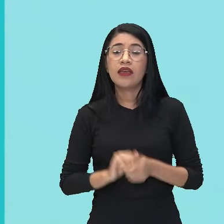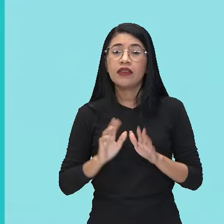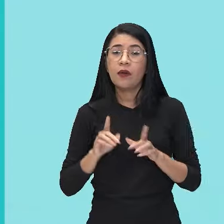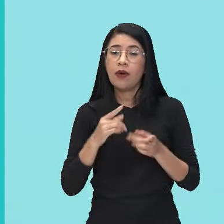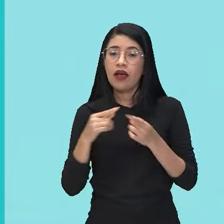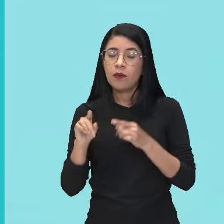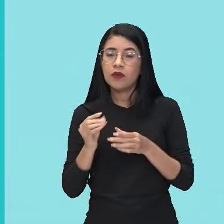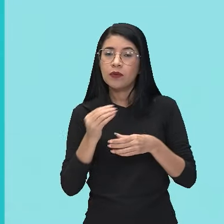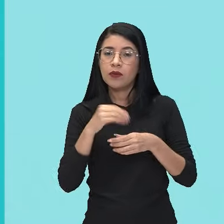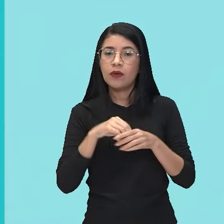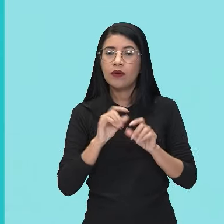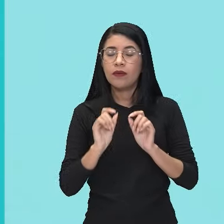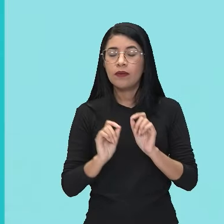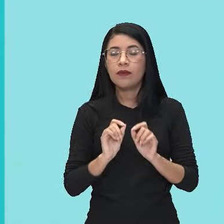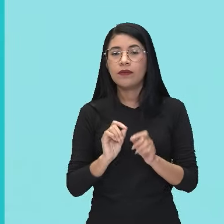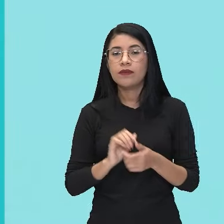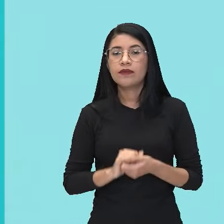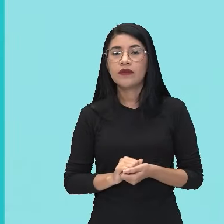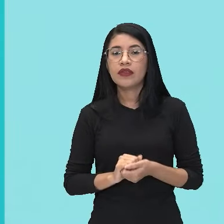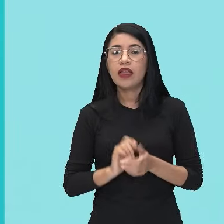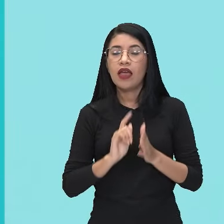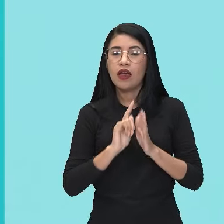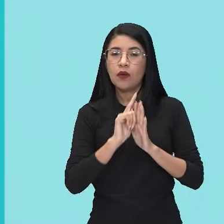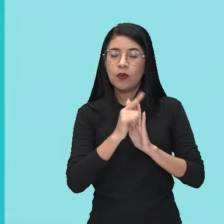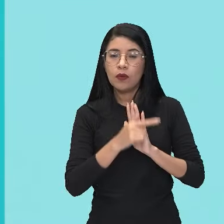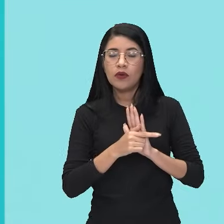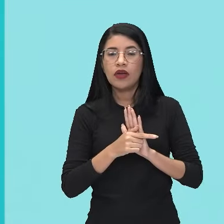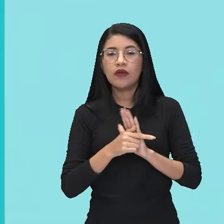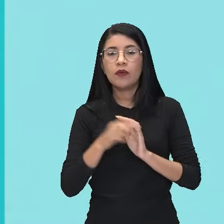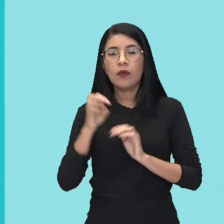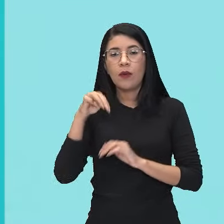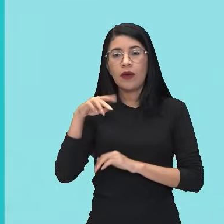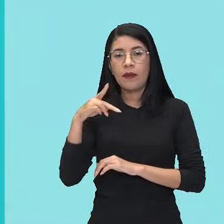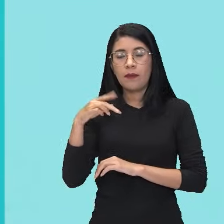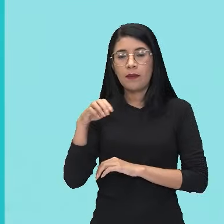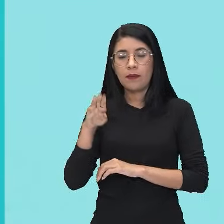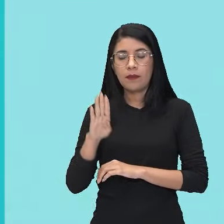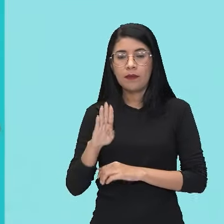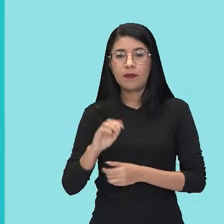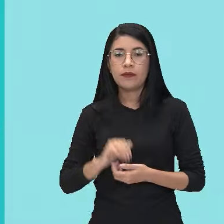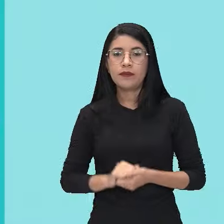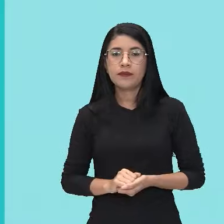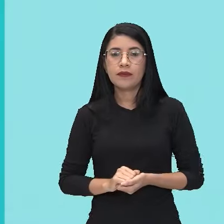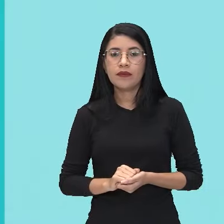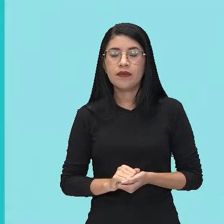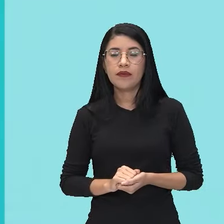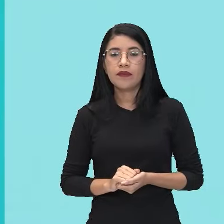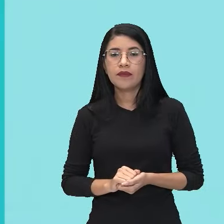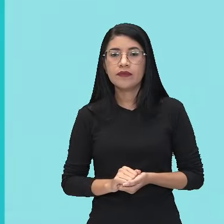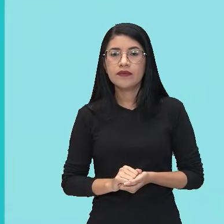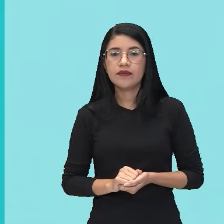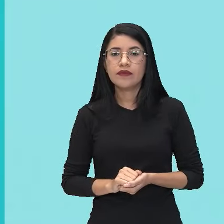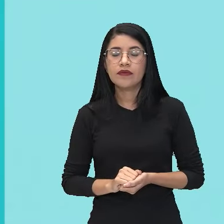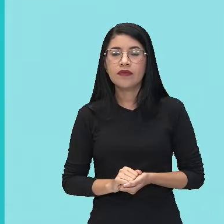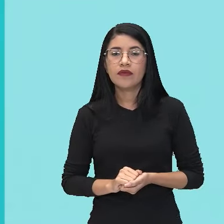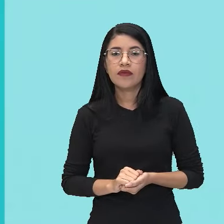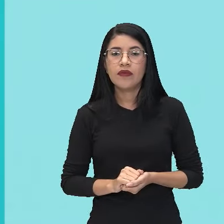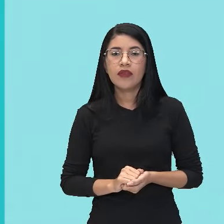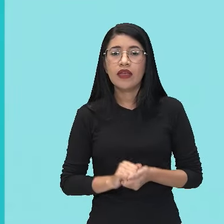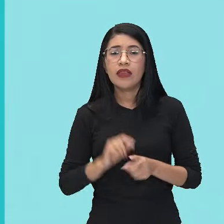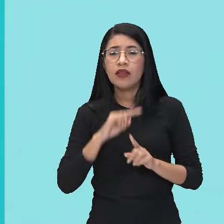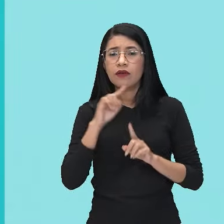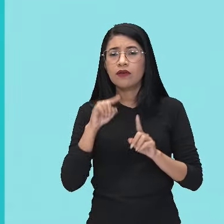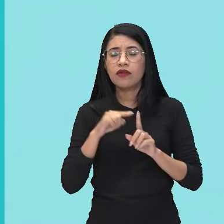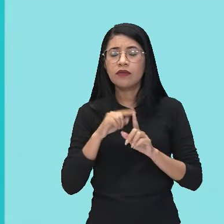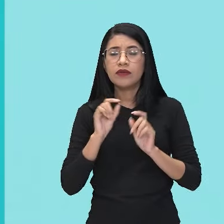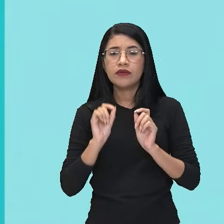pertence esse gênero que é a música popular brasileira que nós vimos aí e tem essa intenção ali,